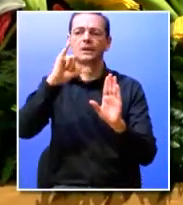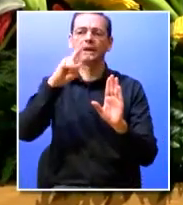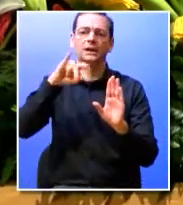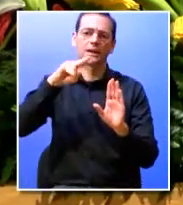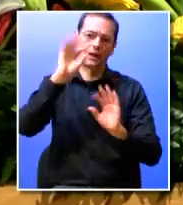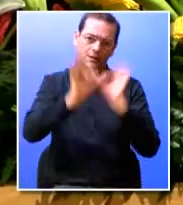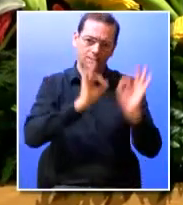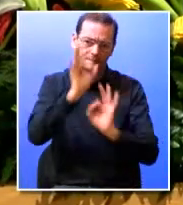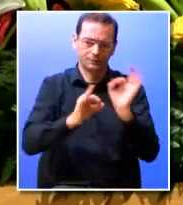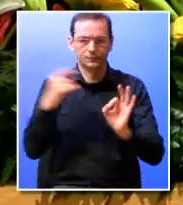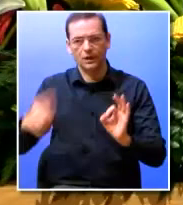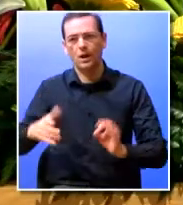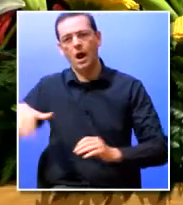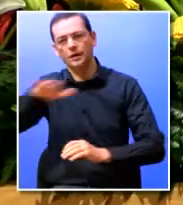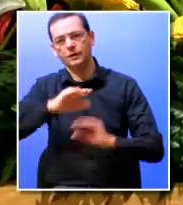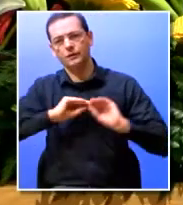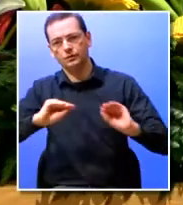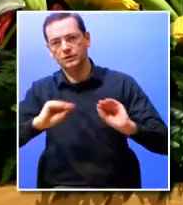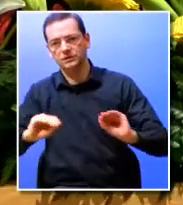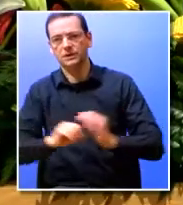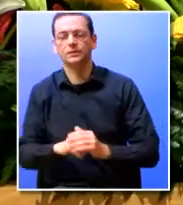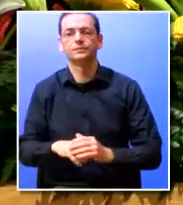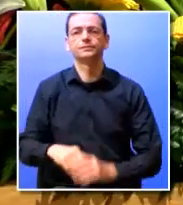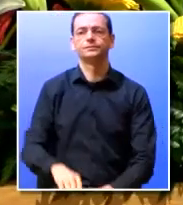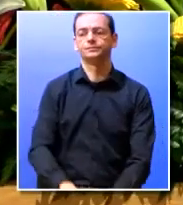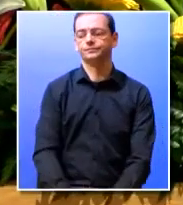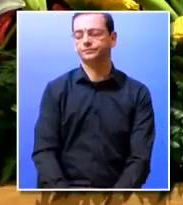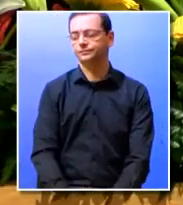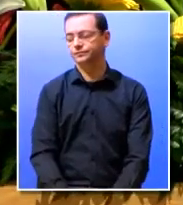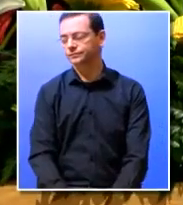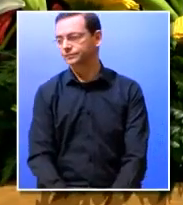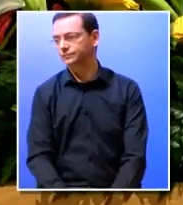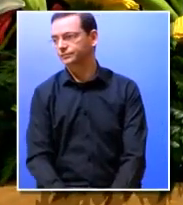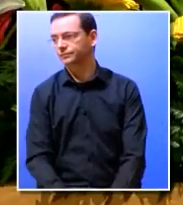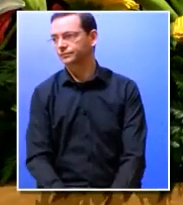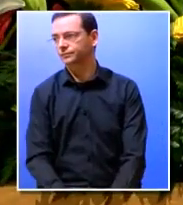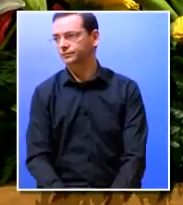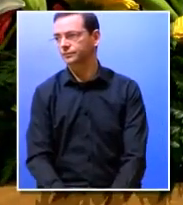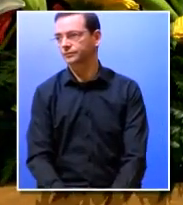tirou aqui um mestrado executivo em gestão no INDEG e que irá